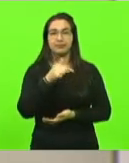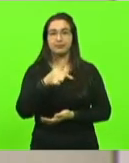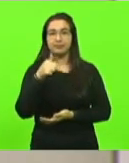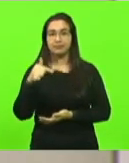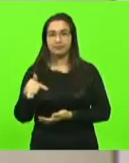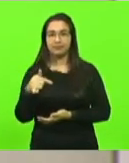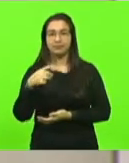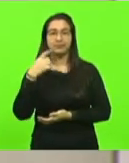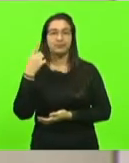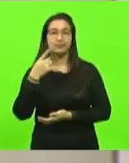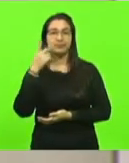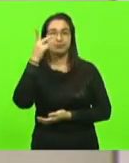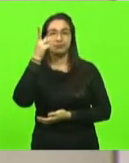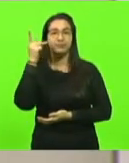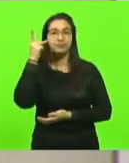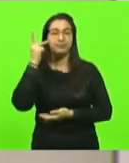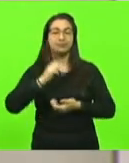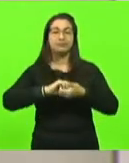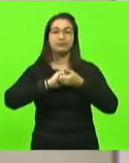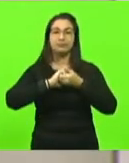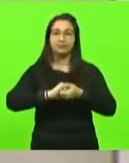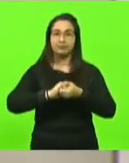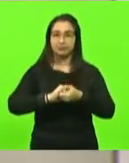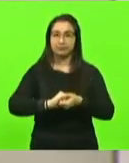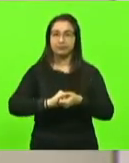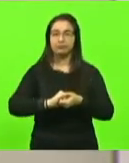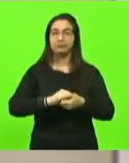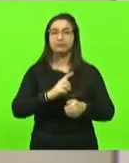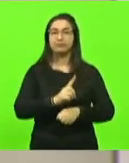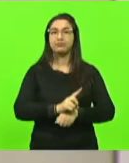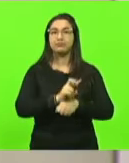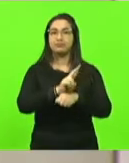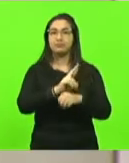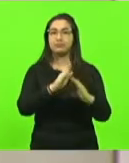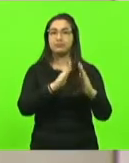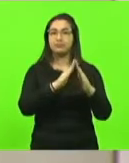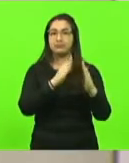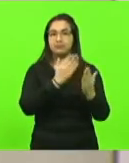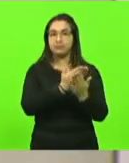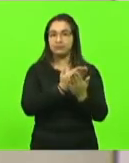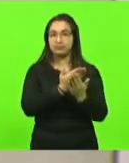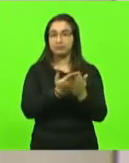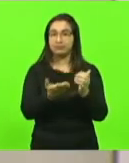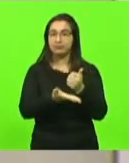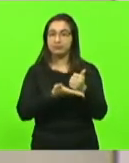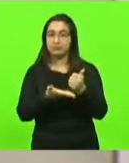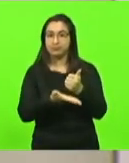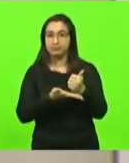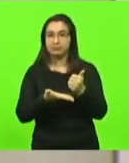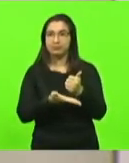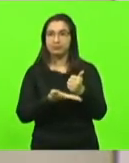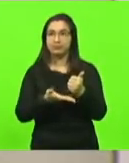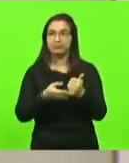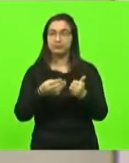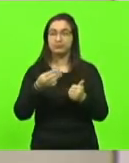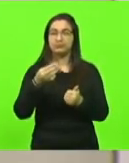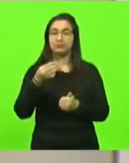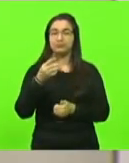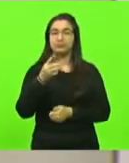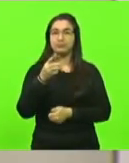deputada Paulinha. Cumprimentando a diretora da Escola de Educação Básica, Mater Dolorum,